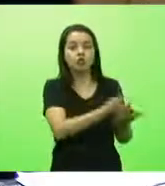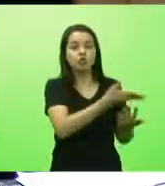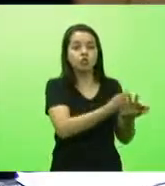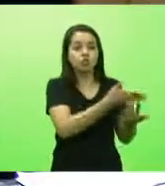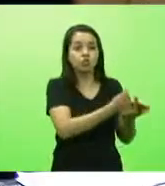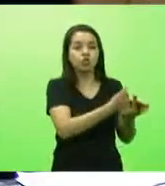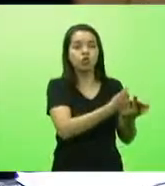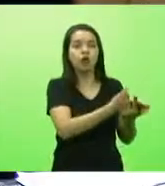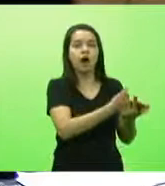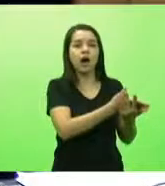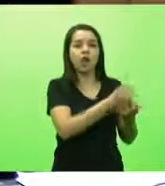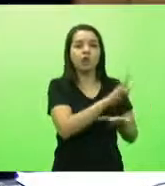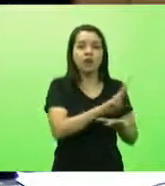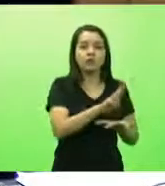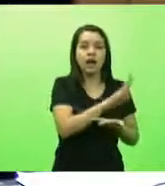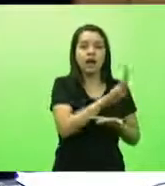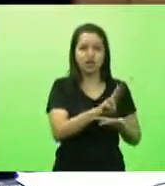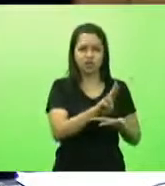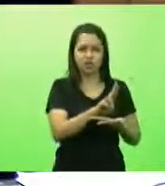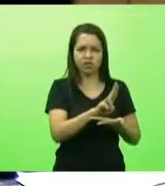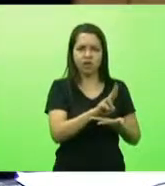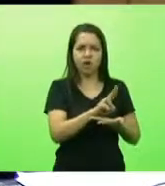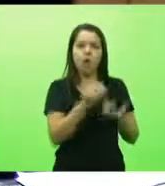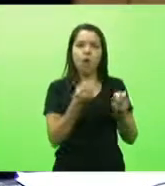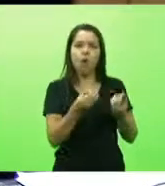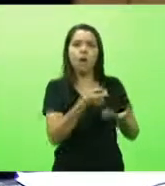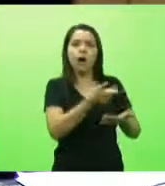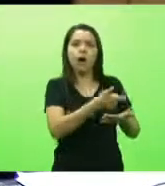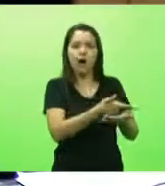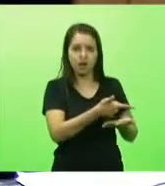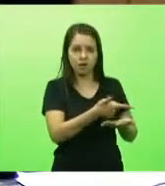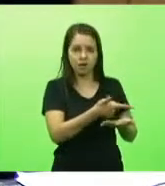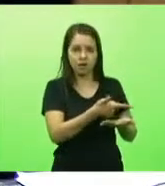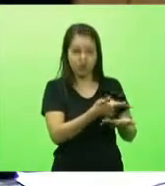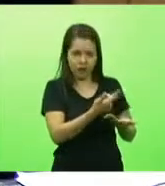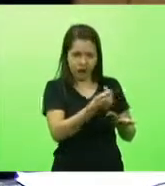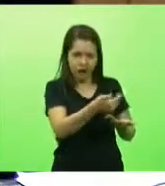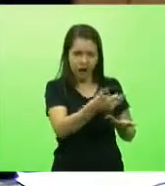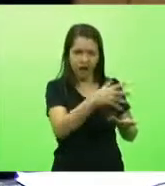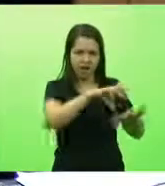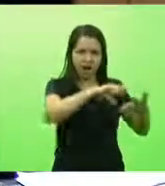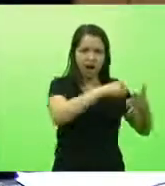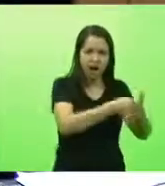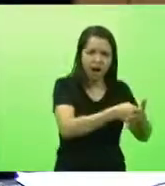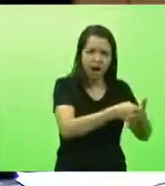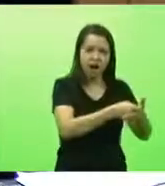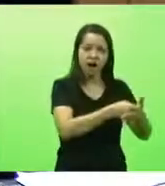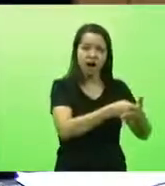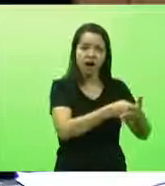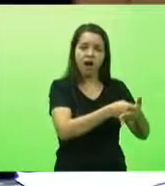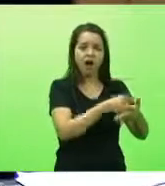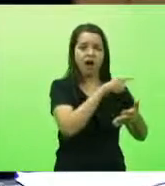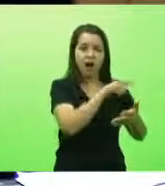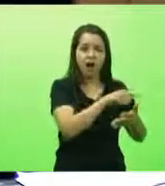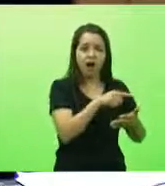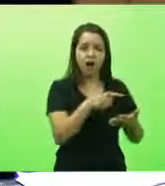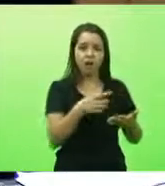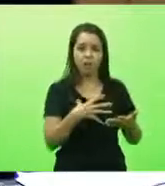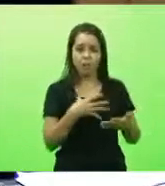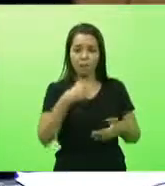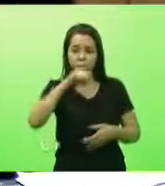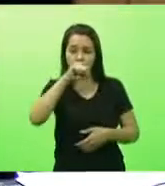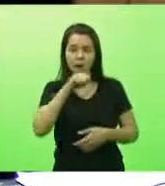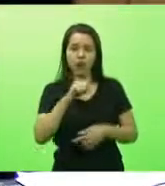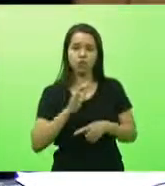universidade, vai trancar um bem mais precioso que um pai pode dar para o seu filho, que é a educação. Então, isso